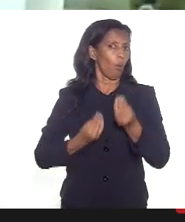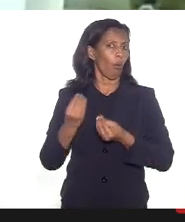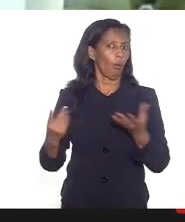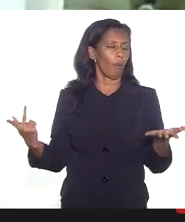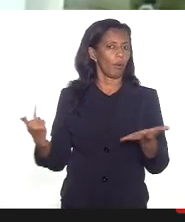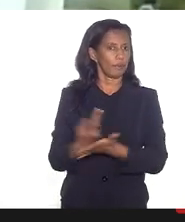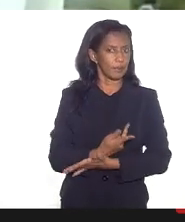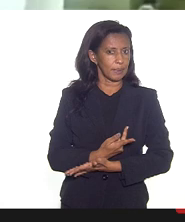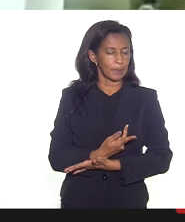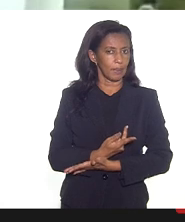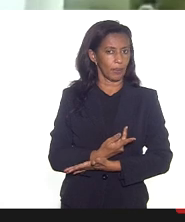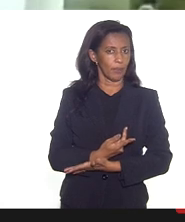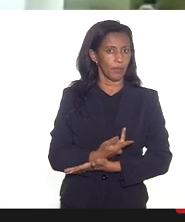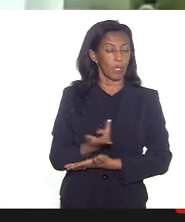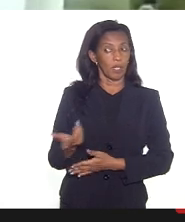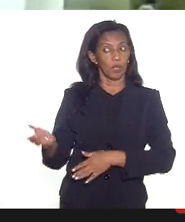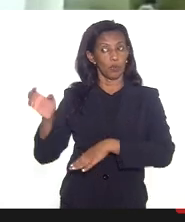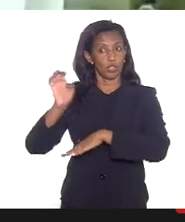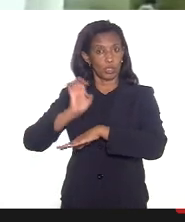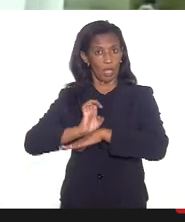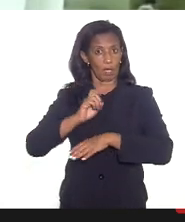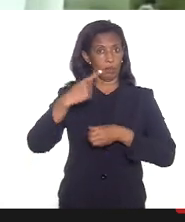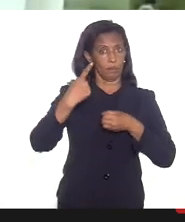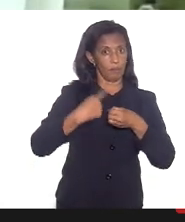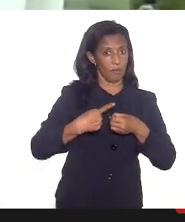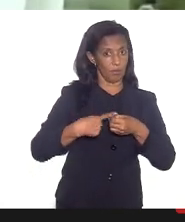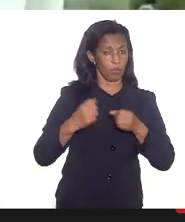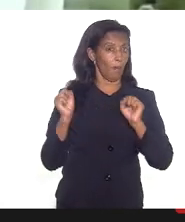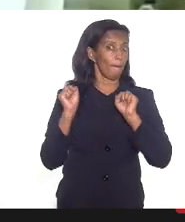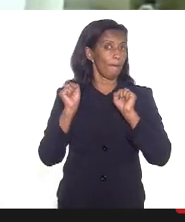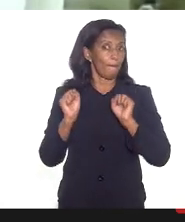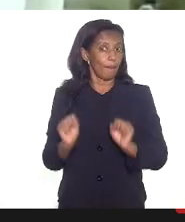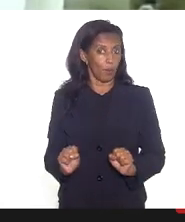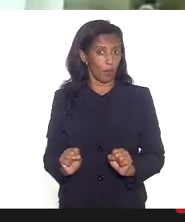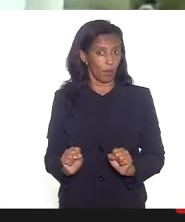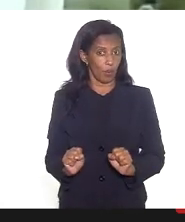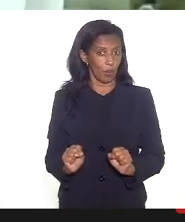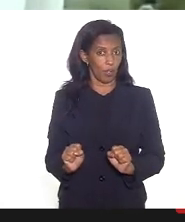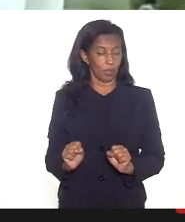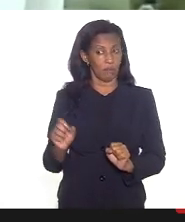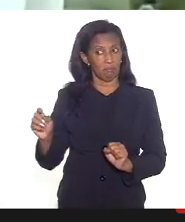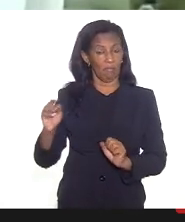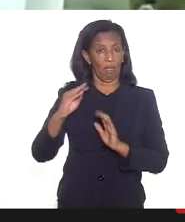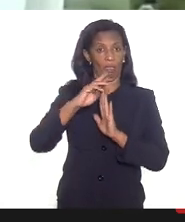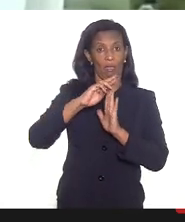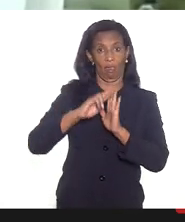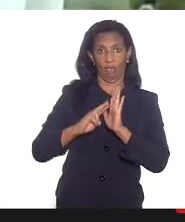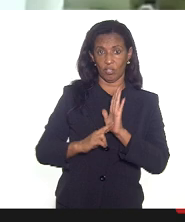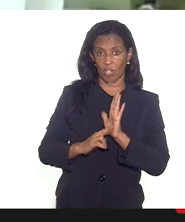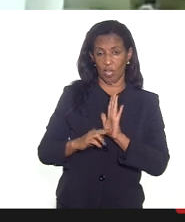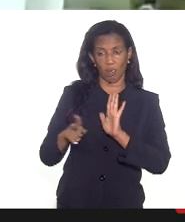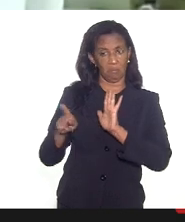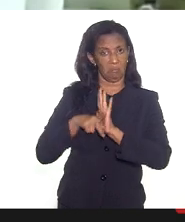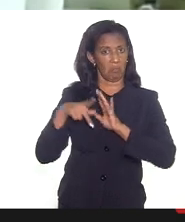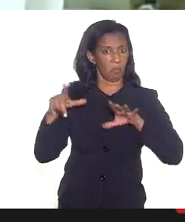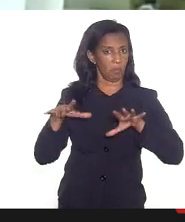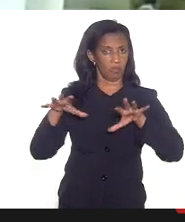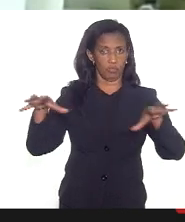prerrogativa de que estados e municípios podem estabelecer as regras